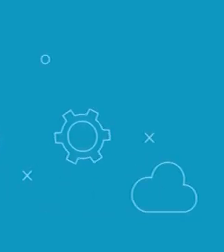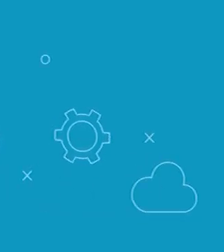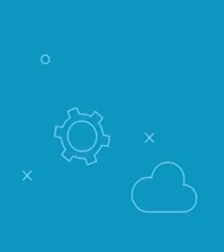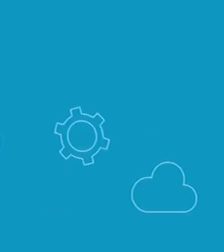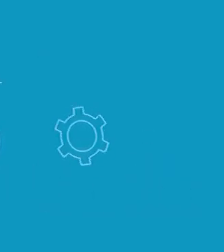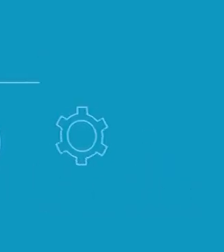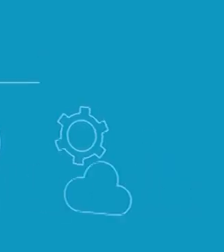aí E